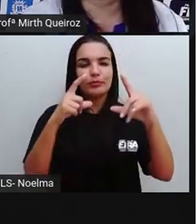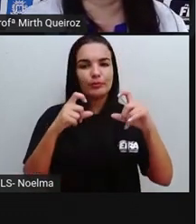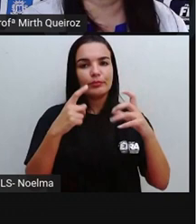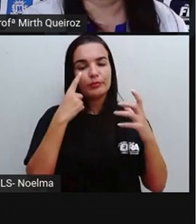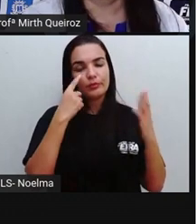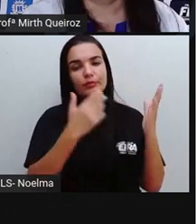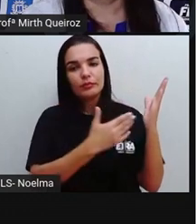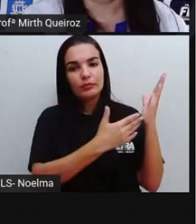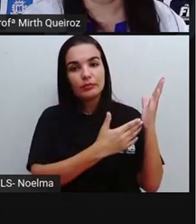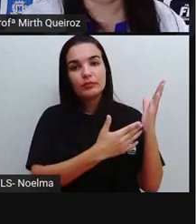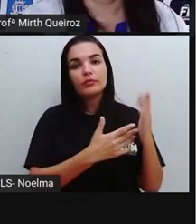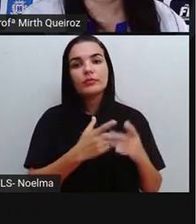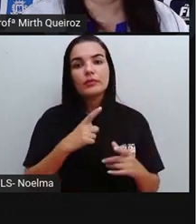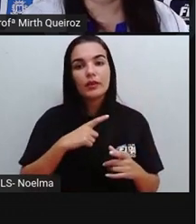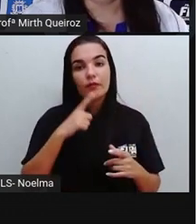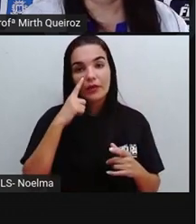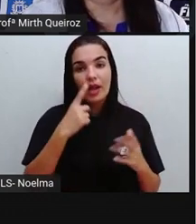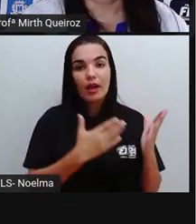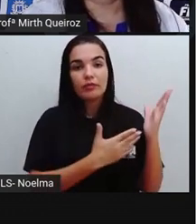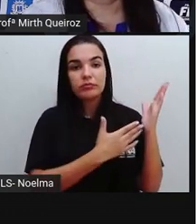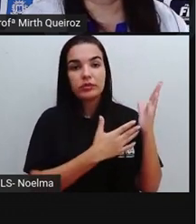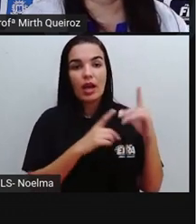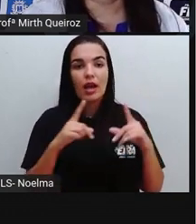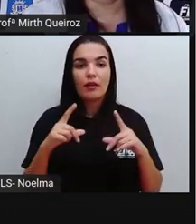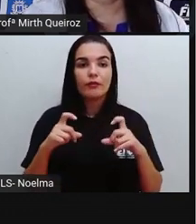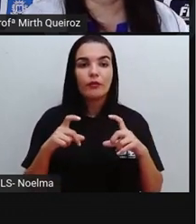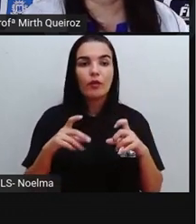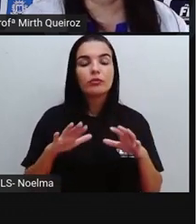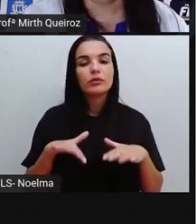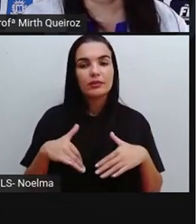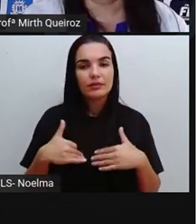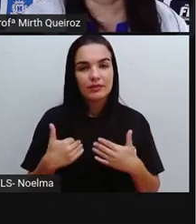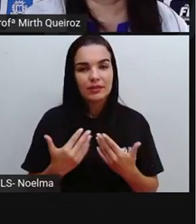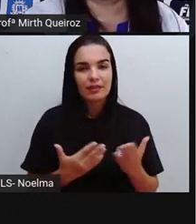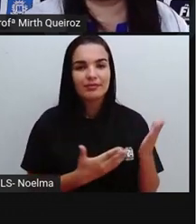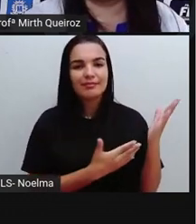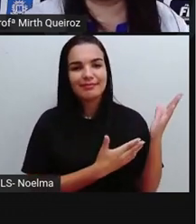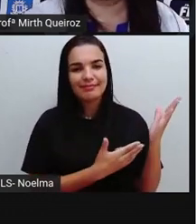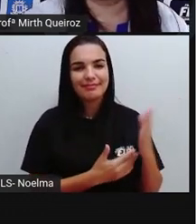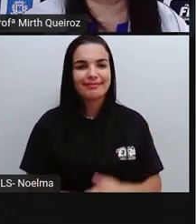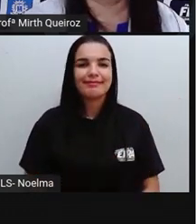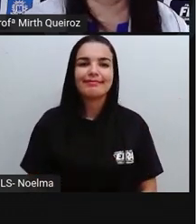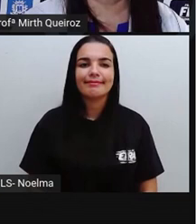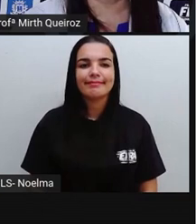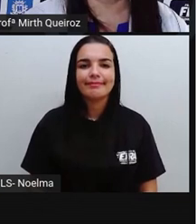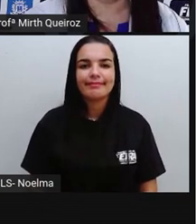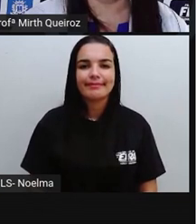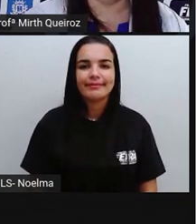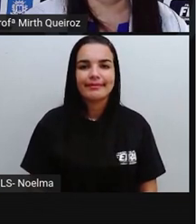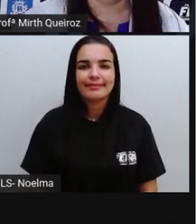observar aí, ao lado, né? Dessa obra da série Crianças de Açúcar.